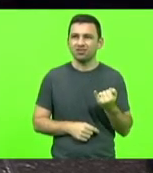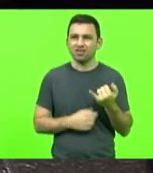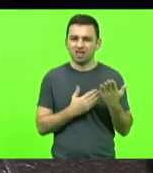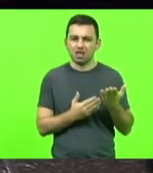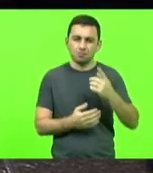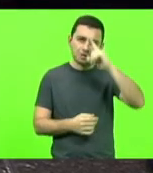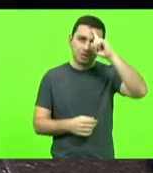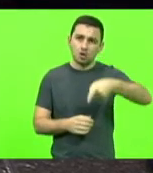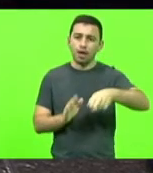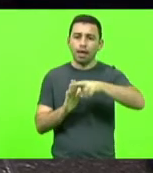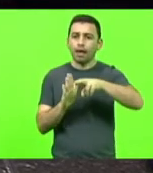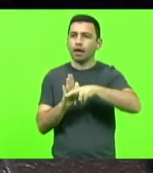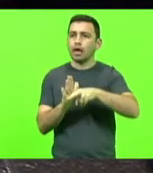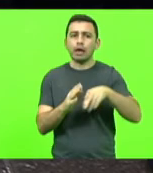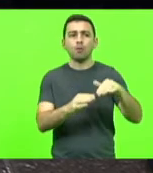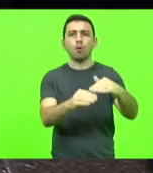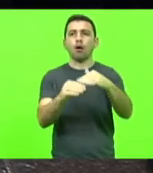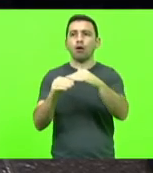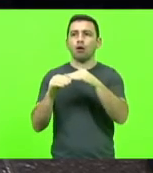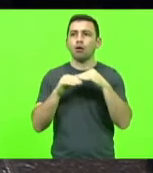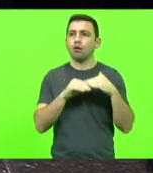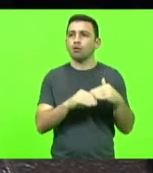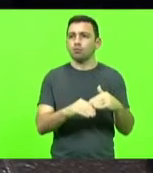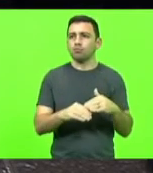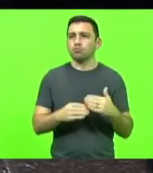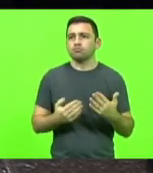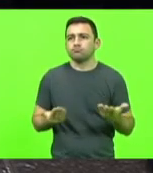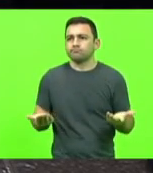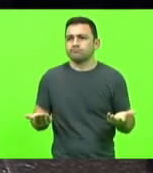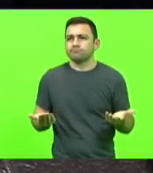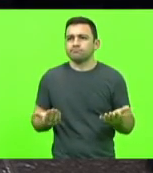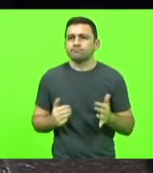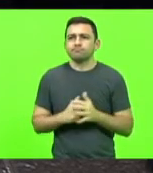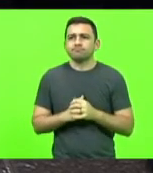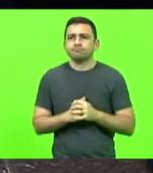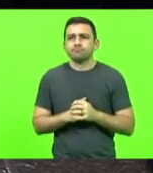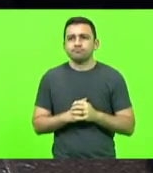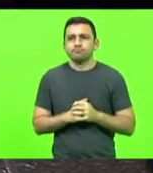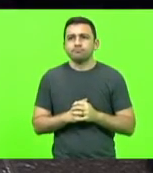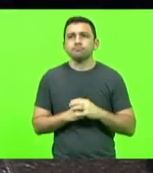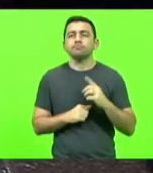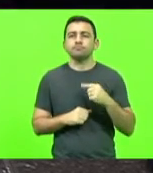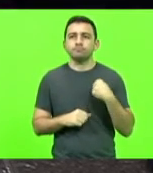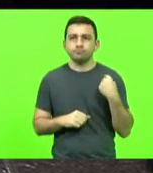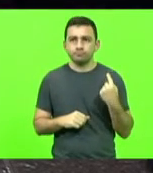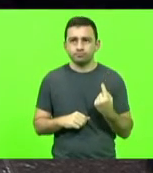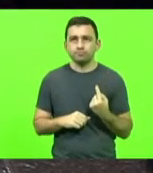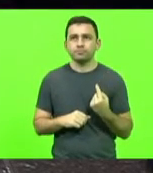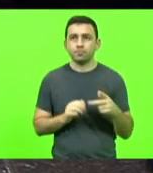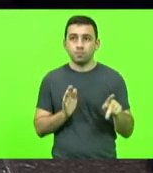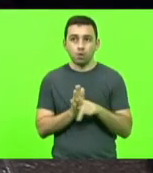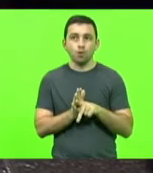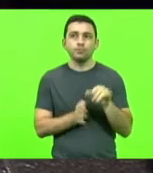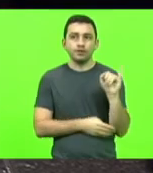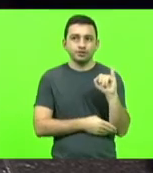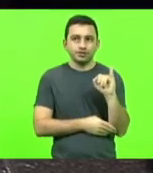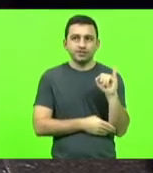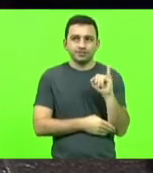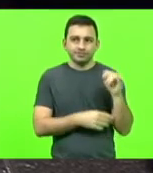regra sobre as áreas urbanas consolidadas e nós que viemos do vale do Itajaí